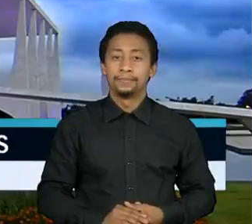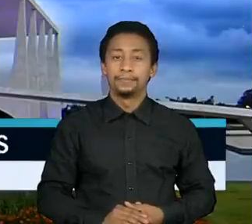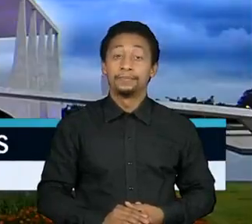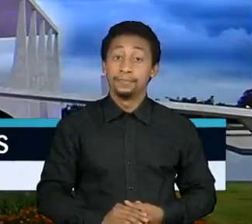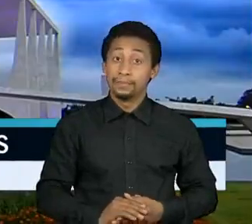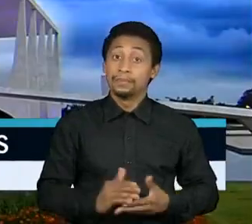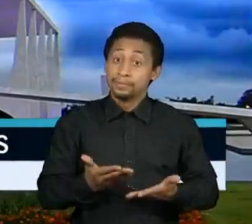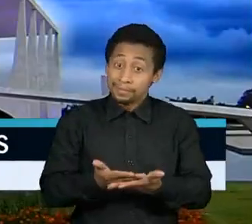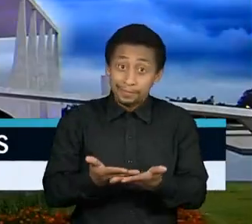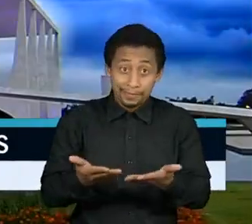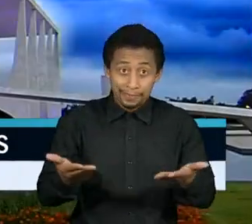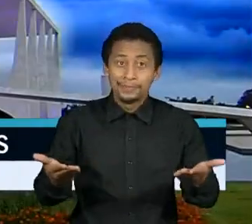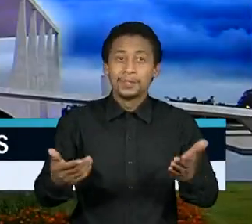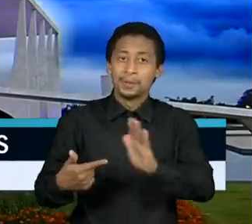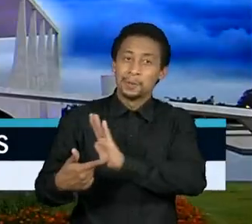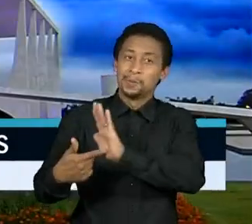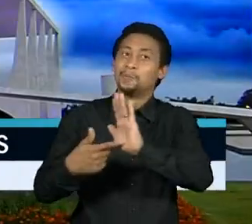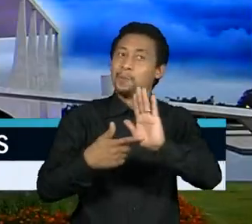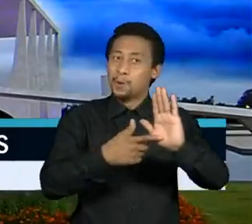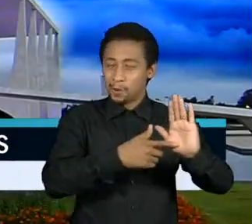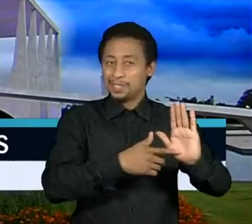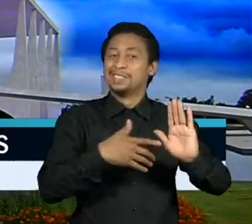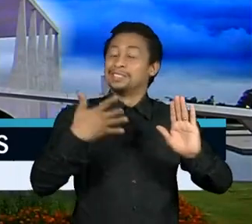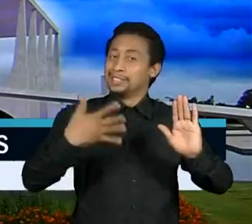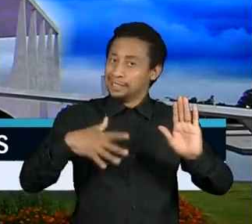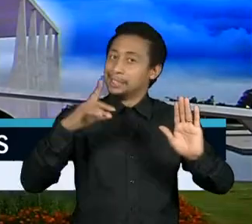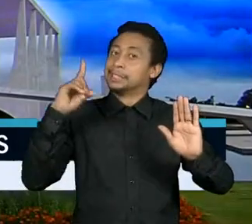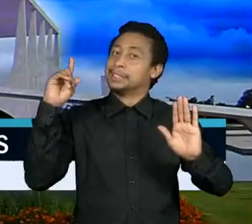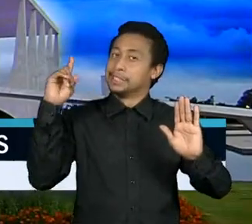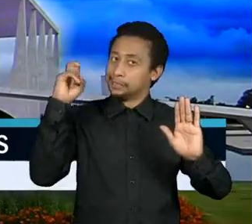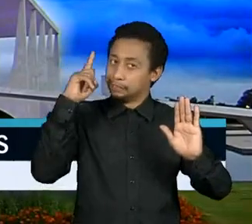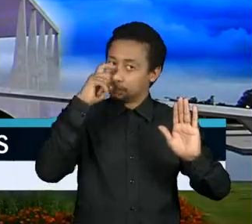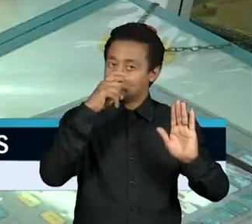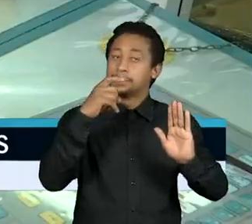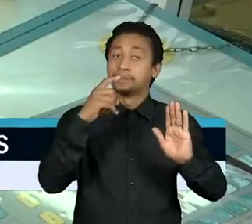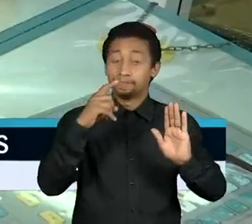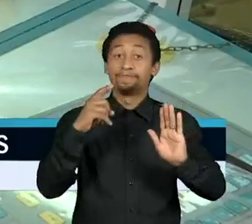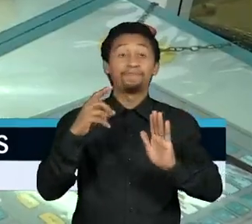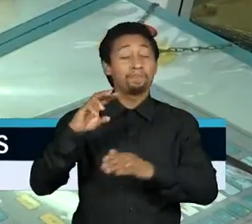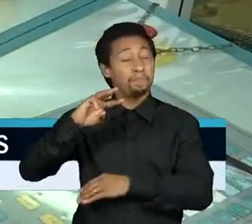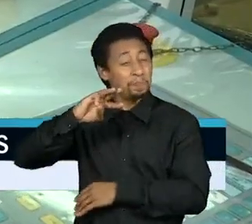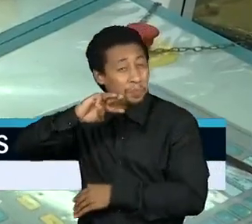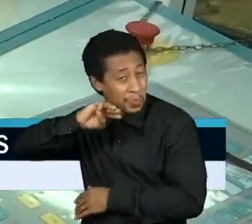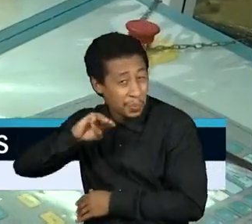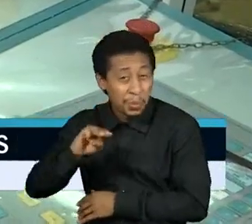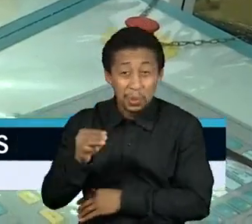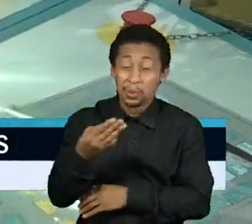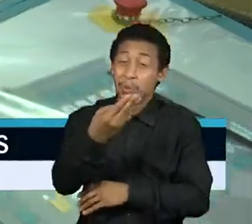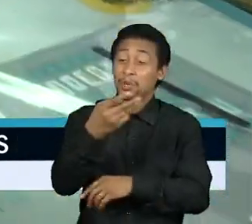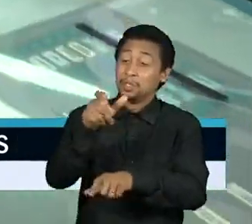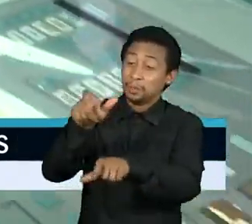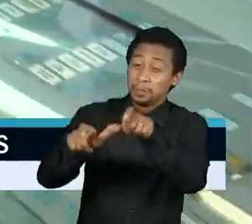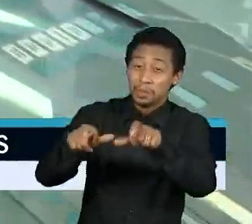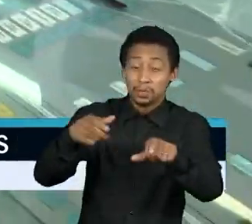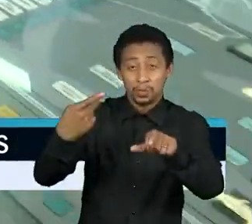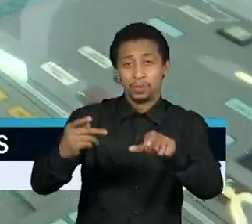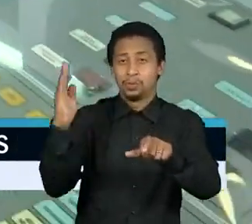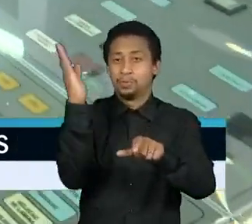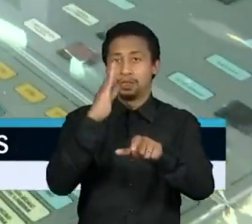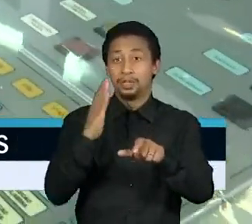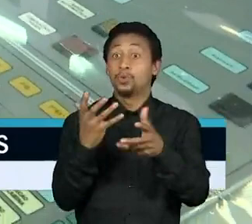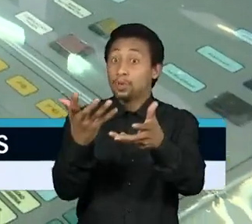Tudo isso joga nuvens carregadas sobre um ponto crucial para milhões de brasileiros. A retomada do emprego.